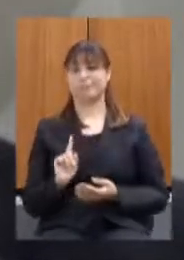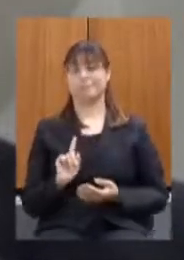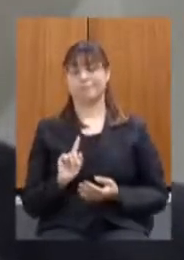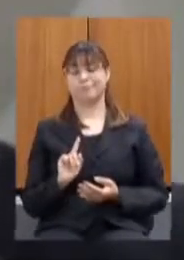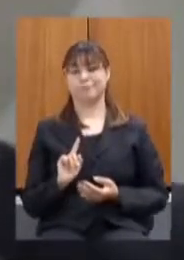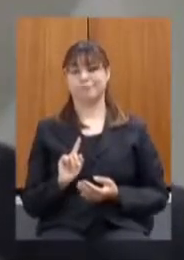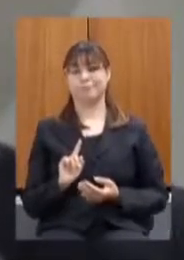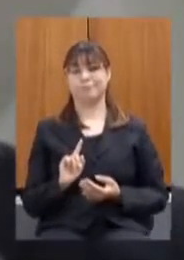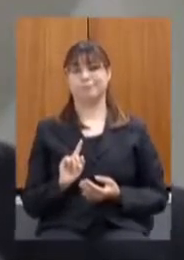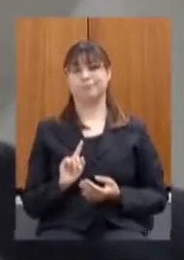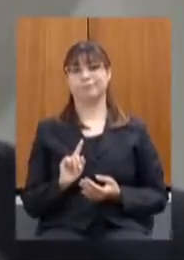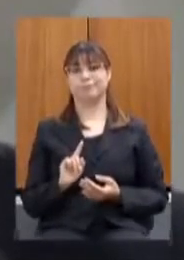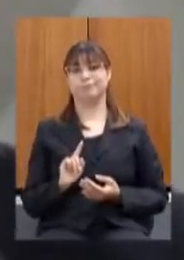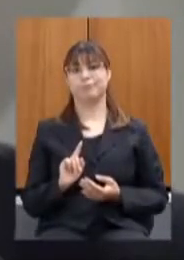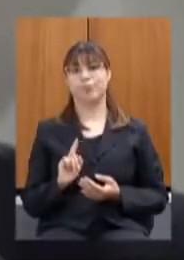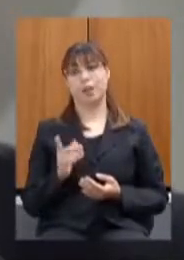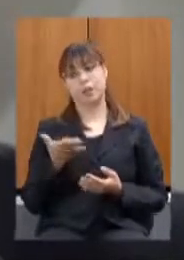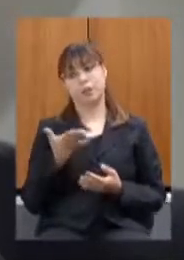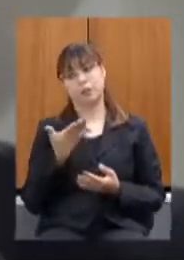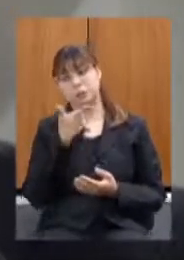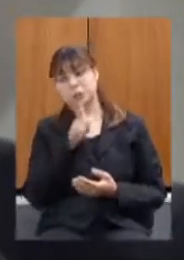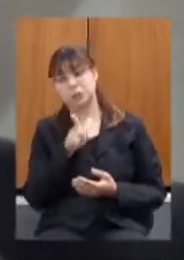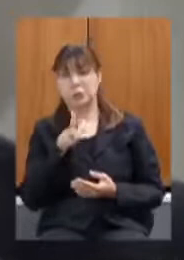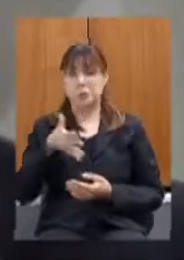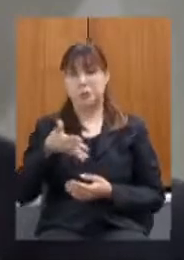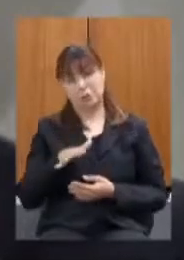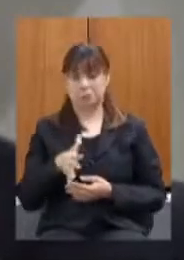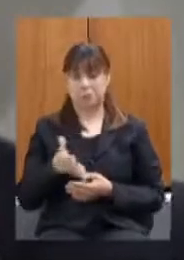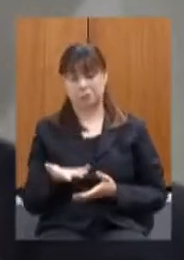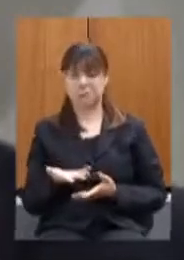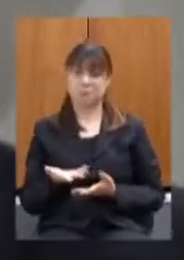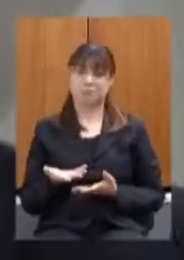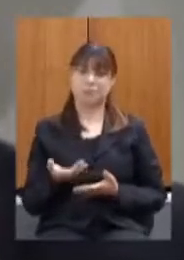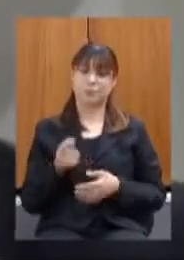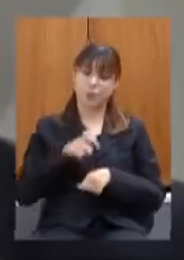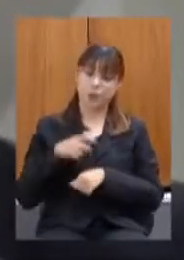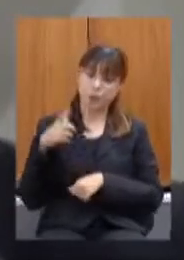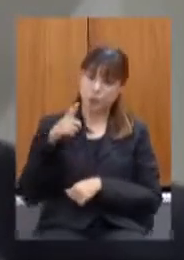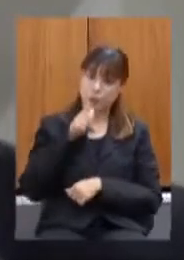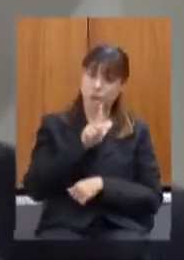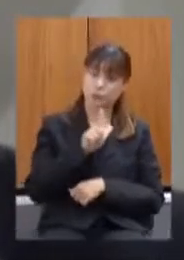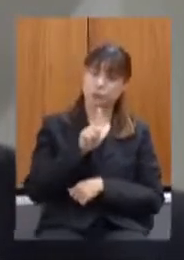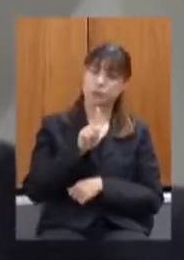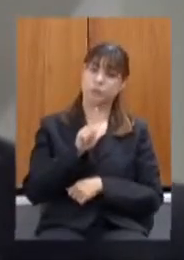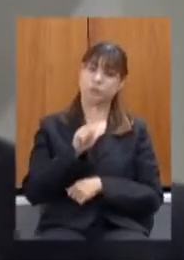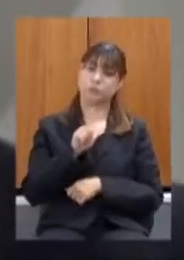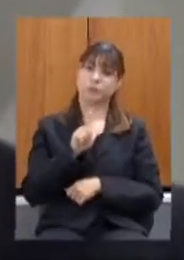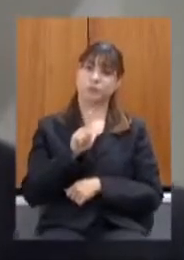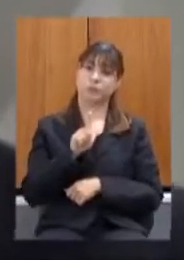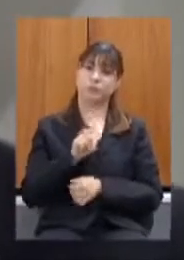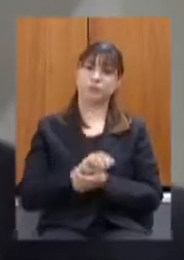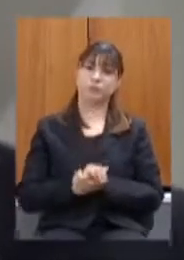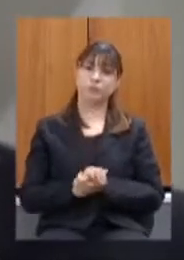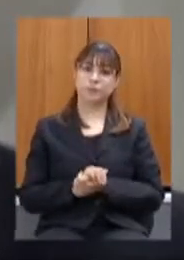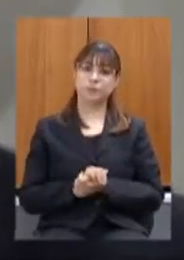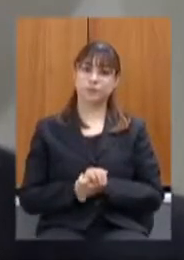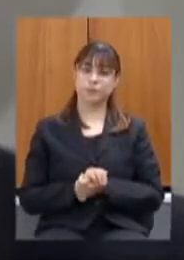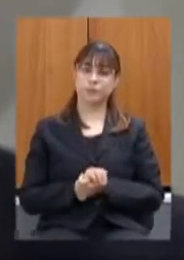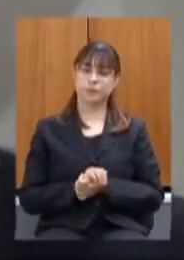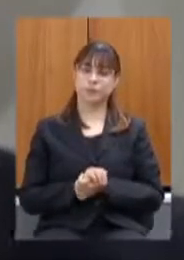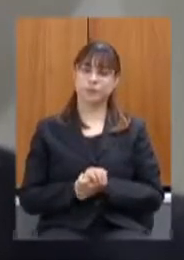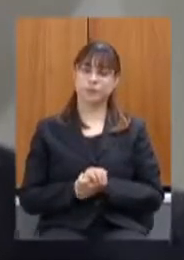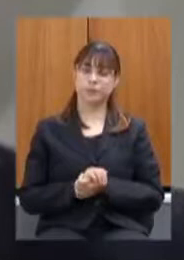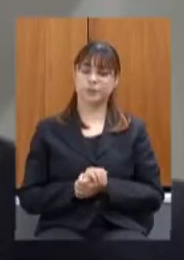parcial sucesso e quando a gente conseguiu superar essas essas questões